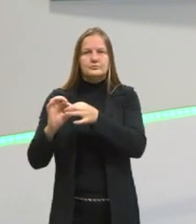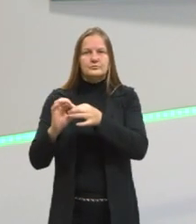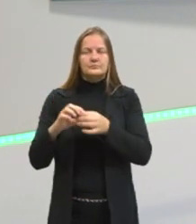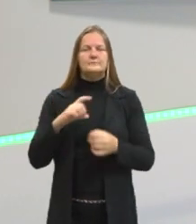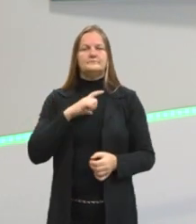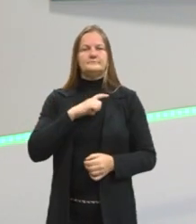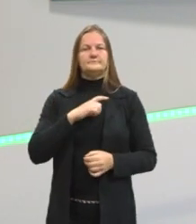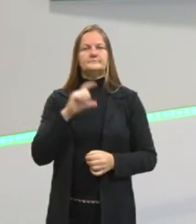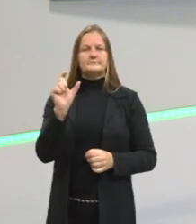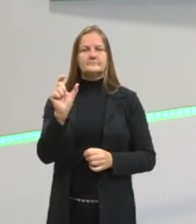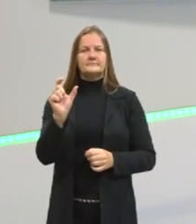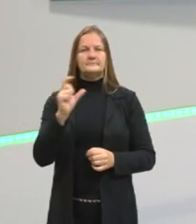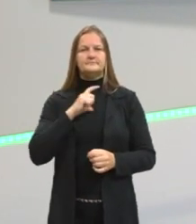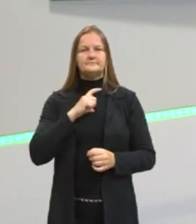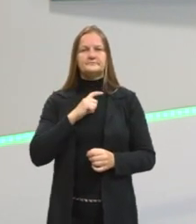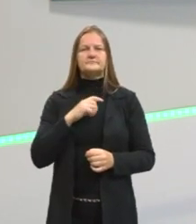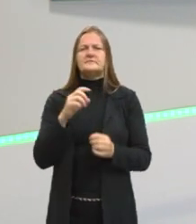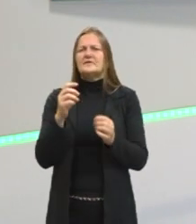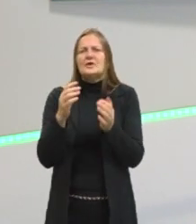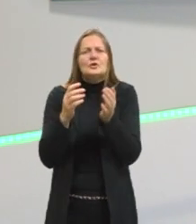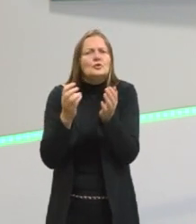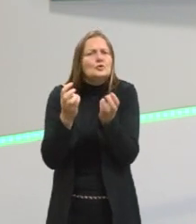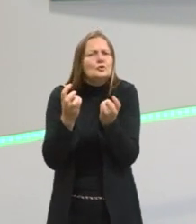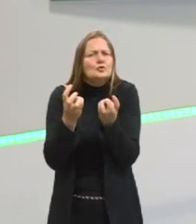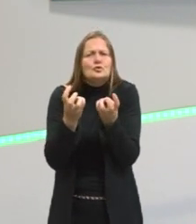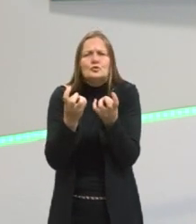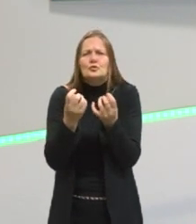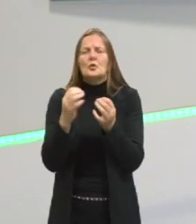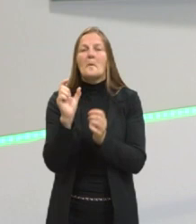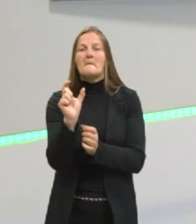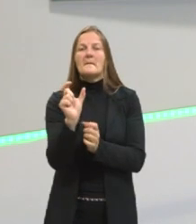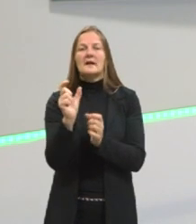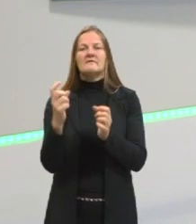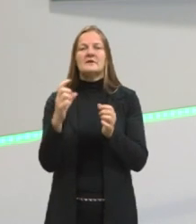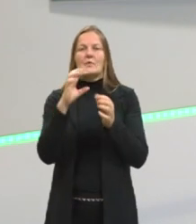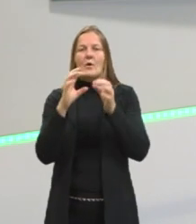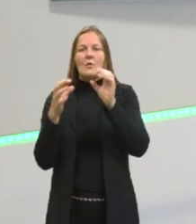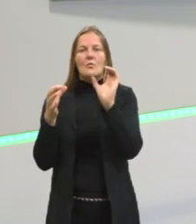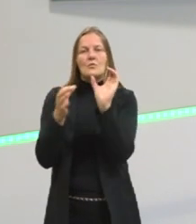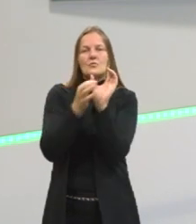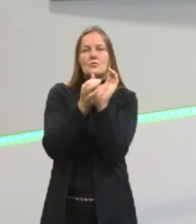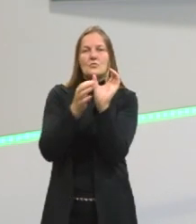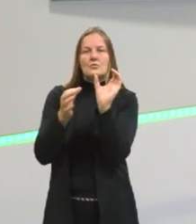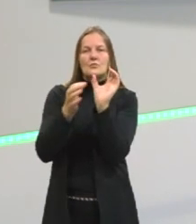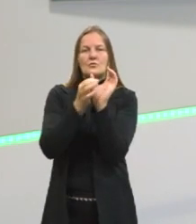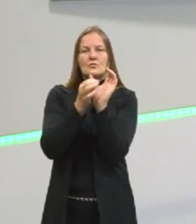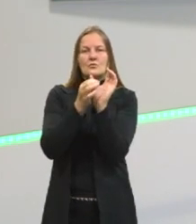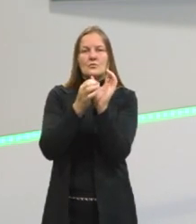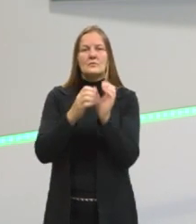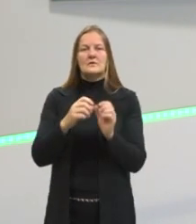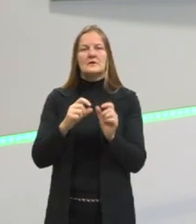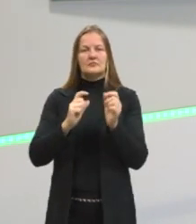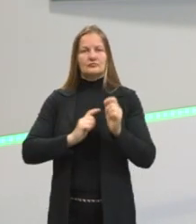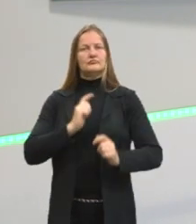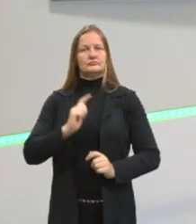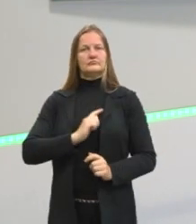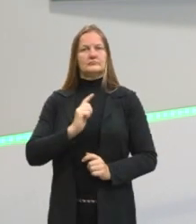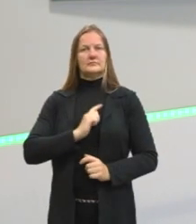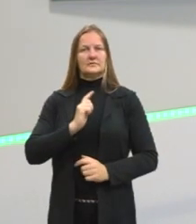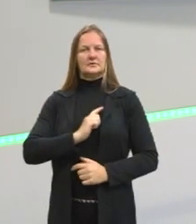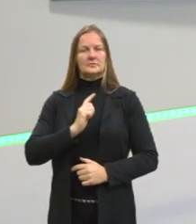Conectivo é toda palavra, toda conjunção, se a gente for pensar no nome gramatical dessa palavra.